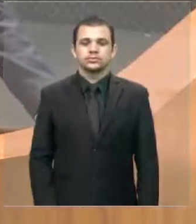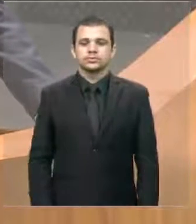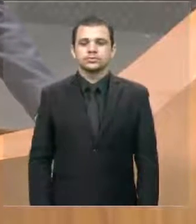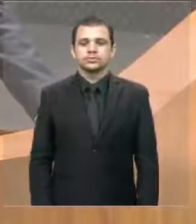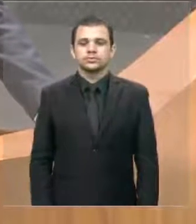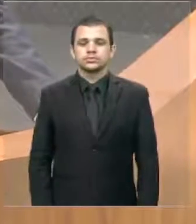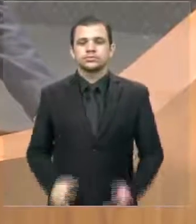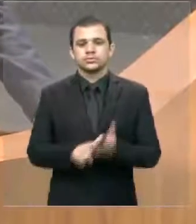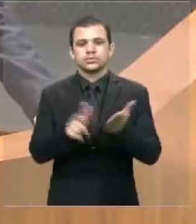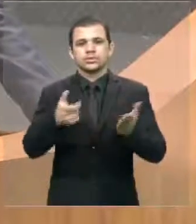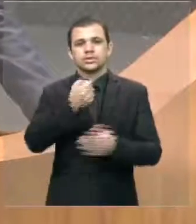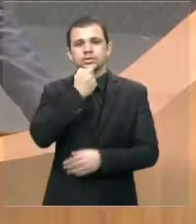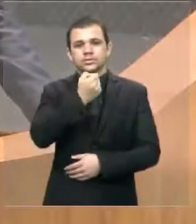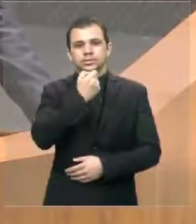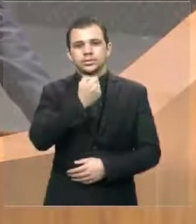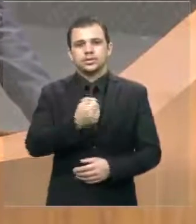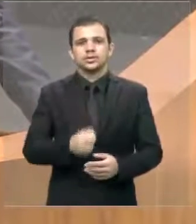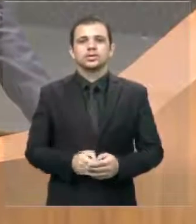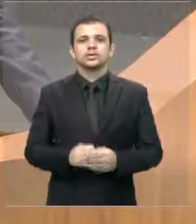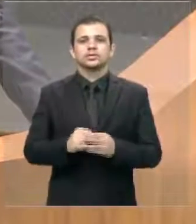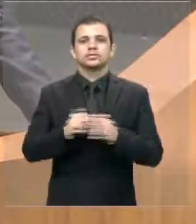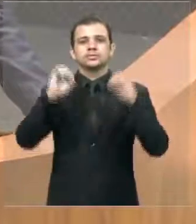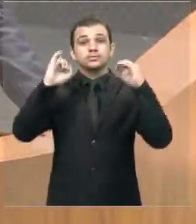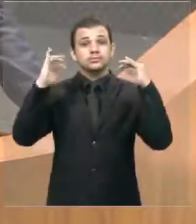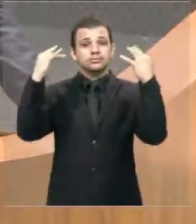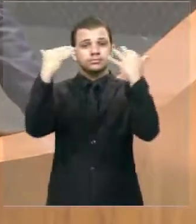imprensa, galeria,